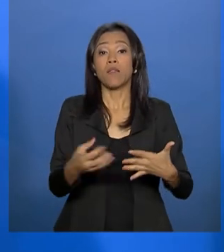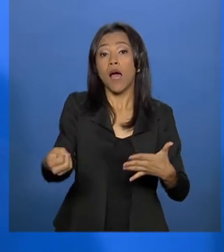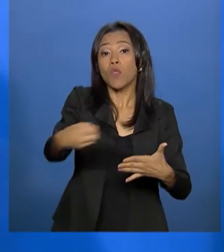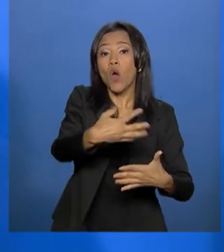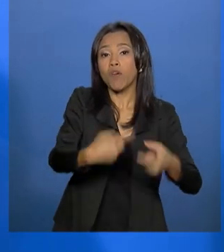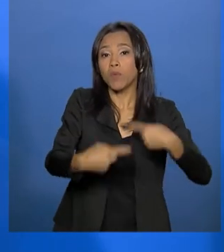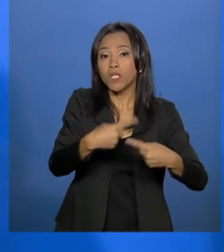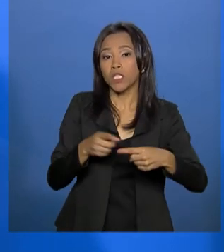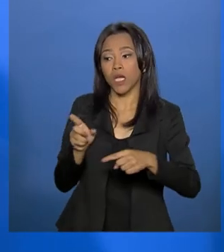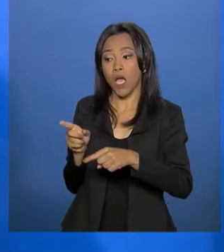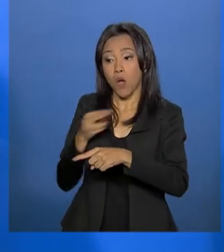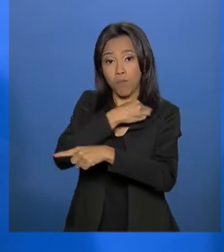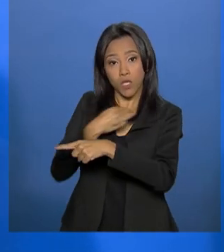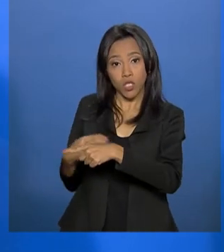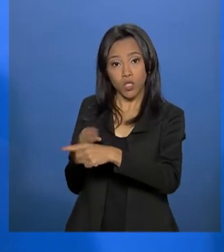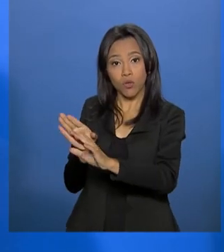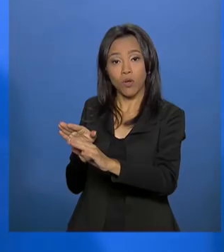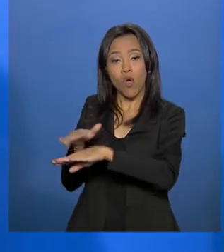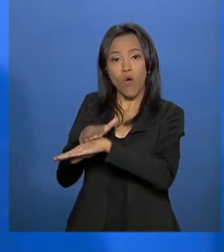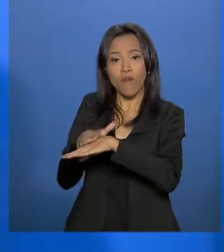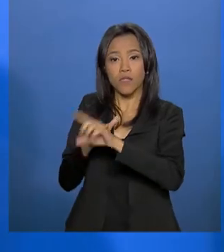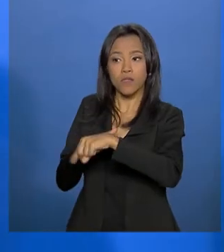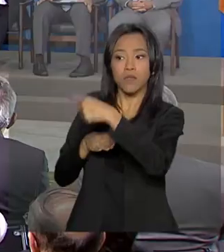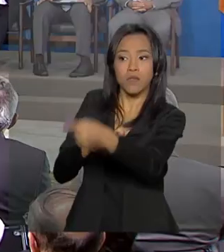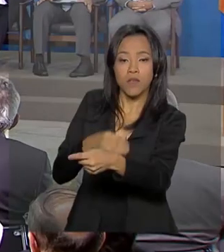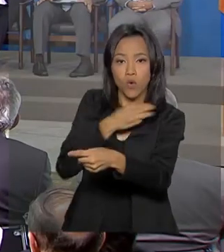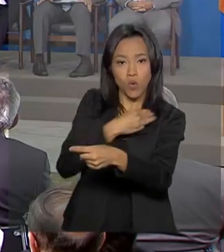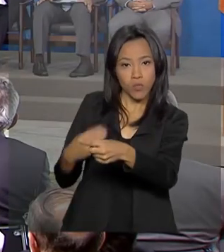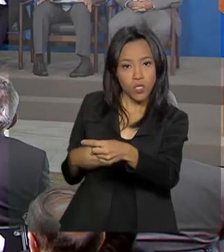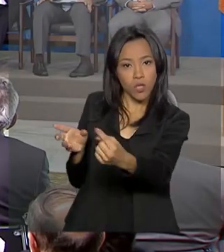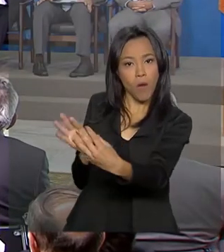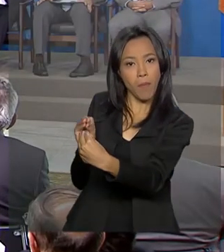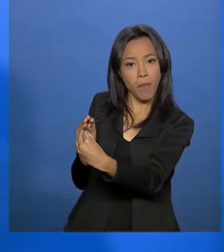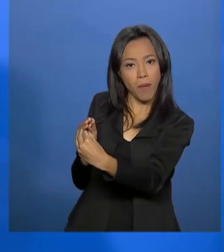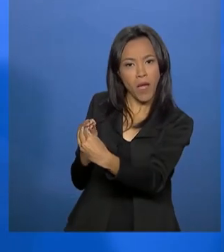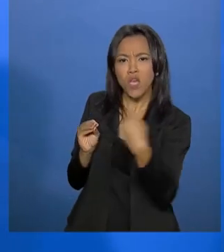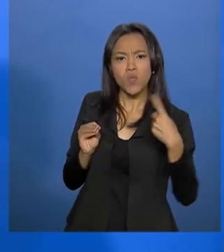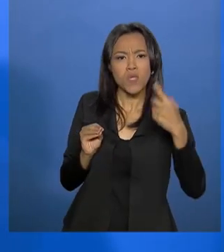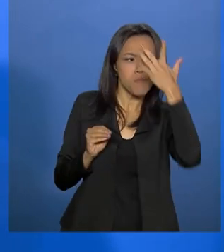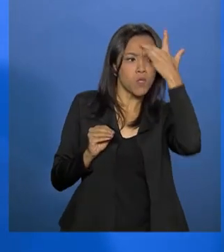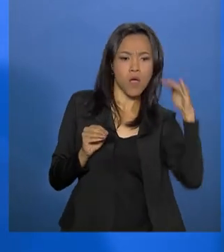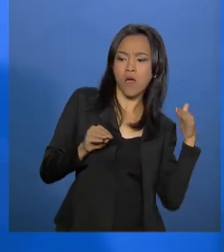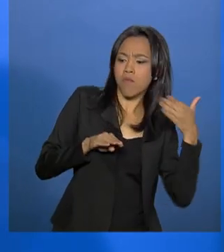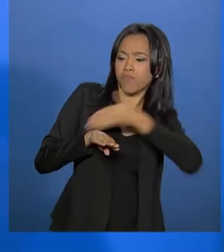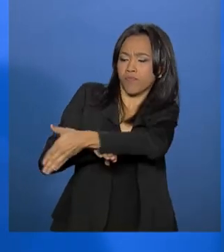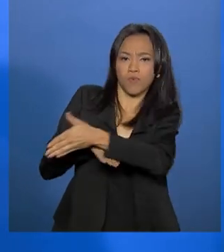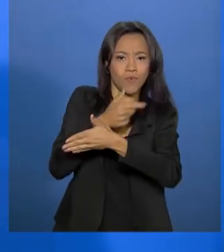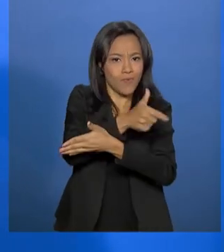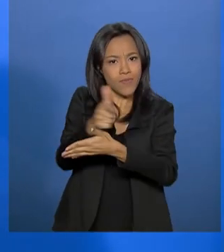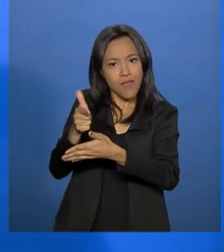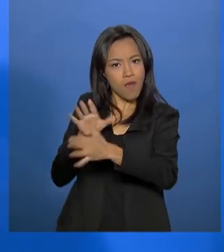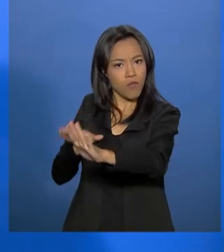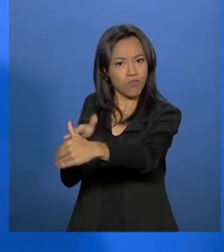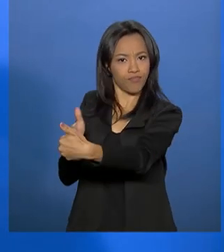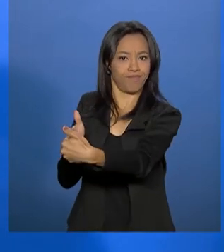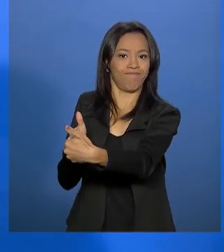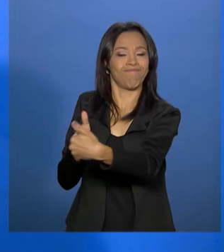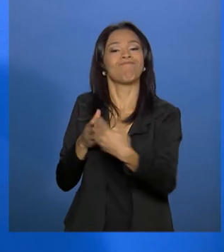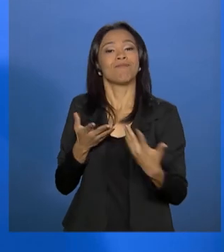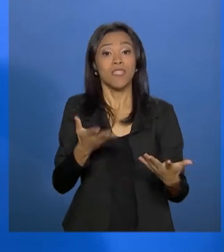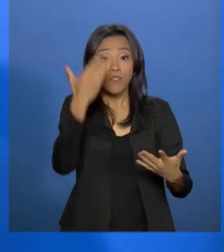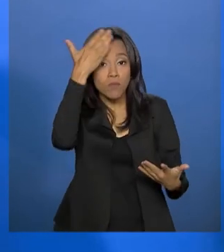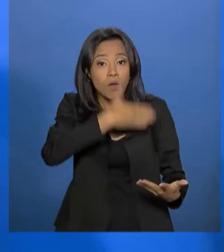conversa com o Levi e não tem intermediário entre nós. E, assim sendo, a vai construindo o Brasil, gente vai dando esperança, vai